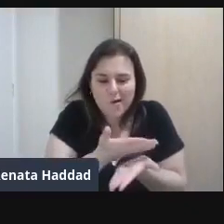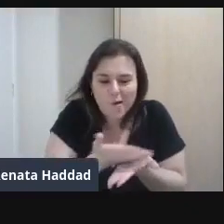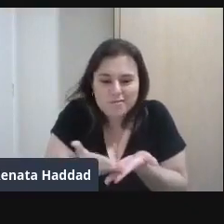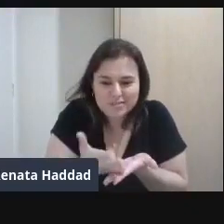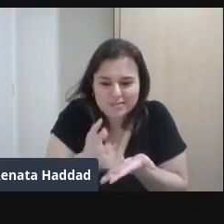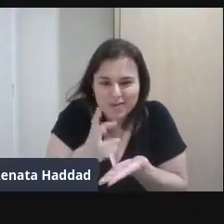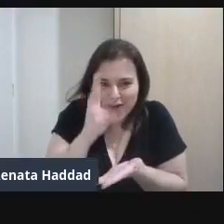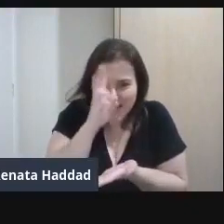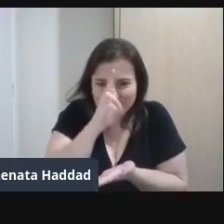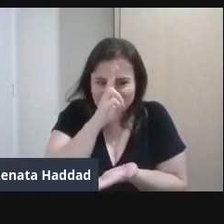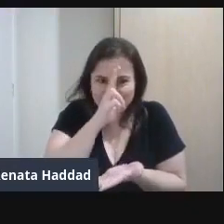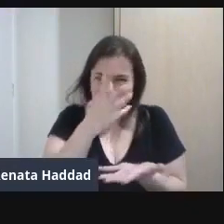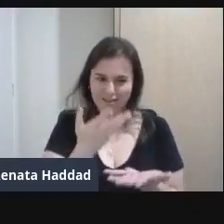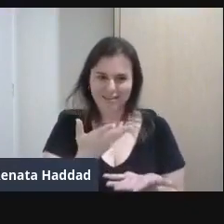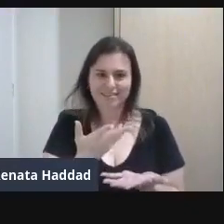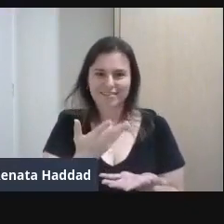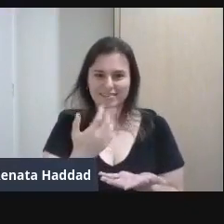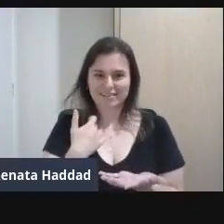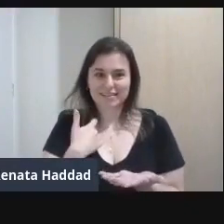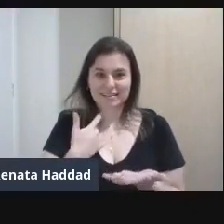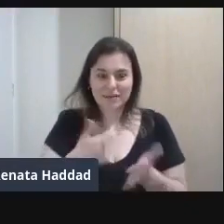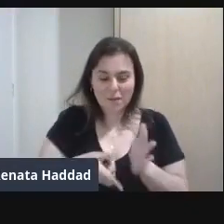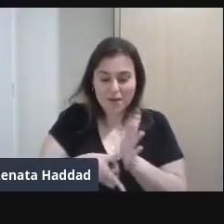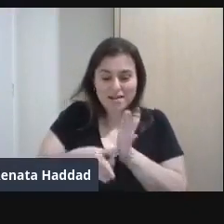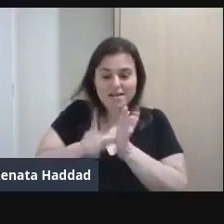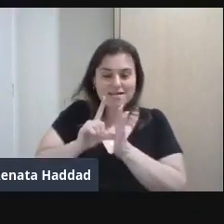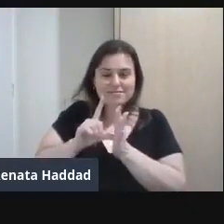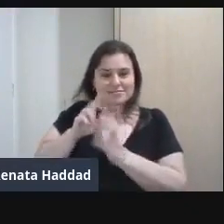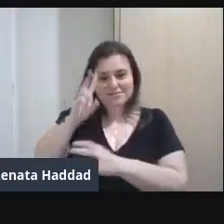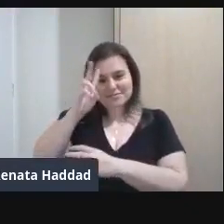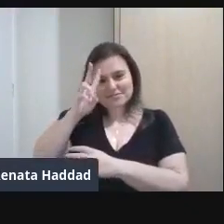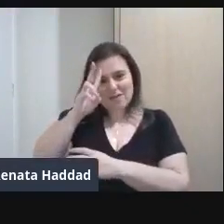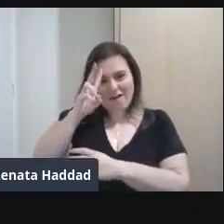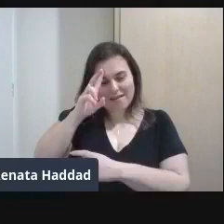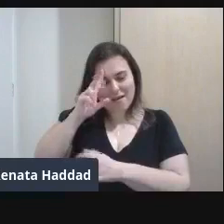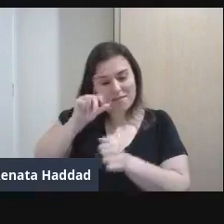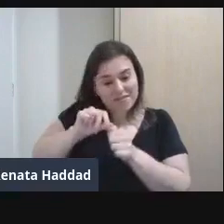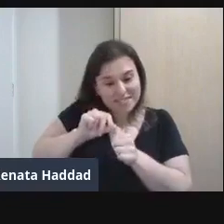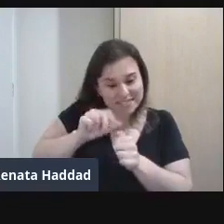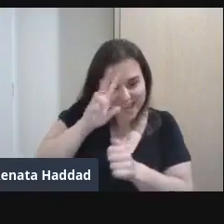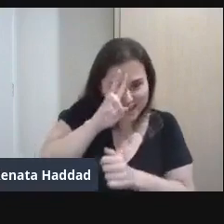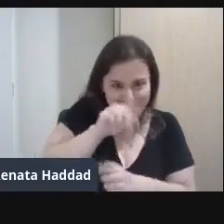E É ela Que é uma coisa maravilhosa